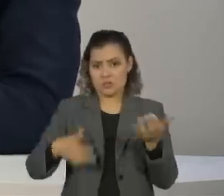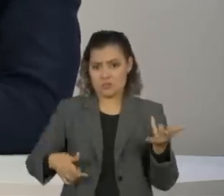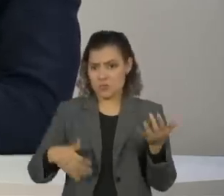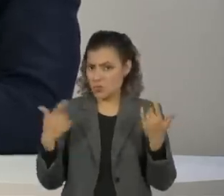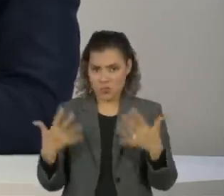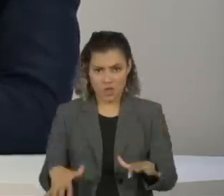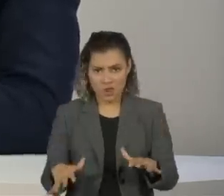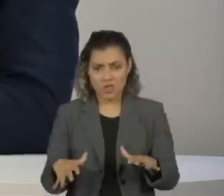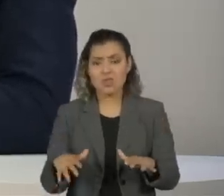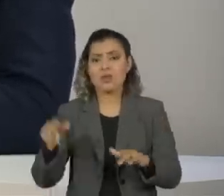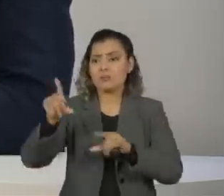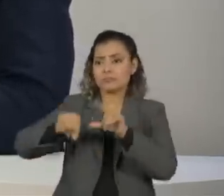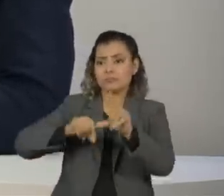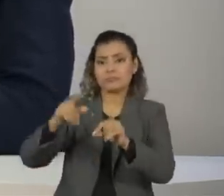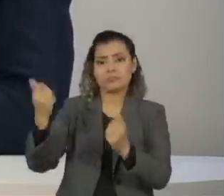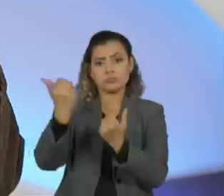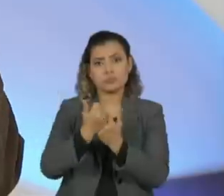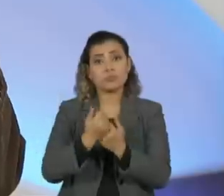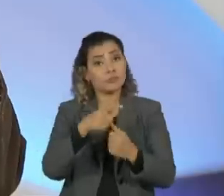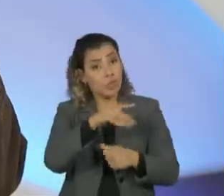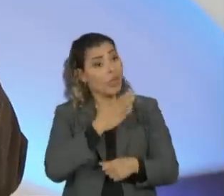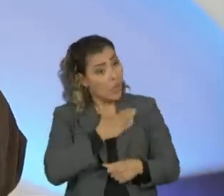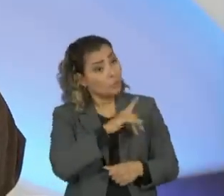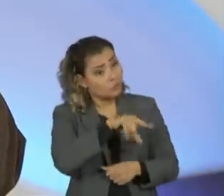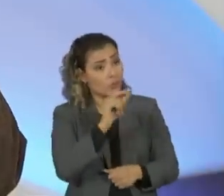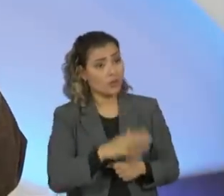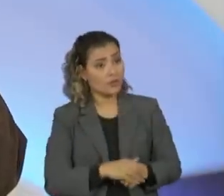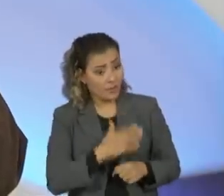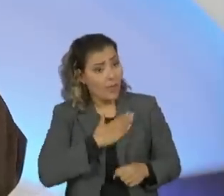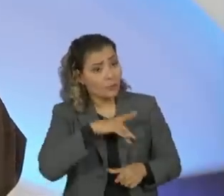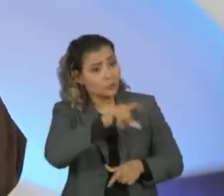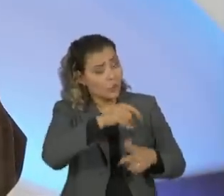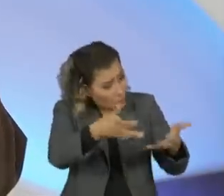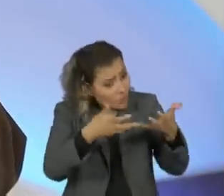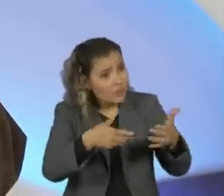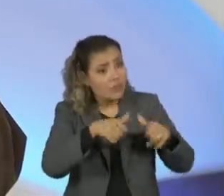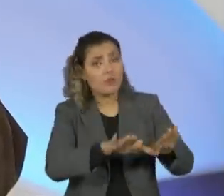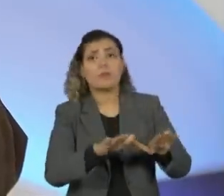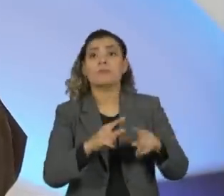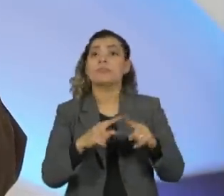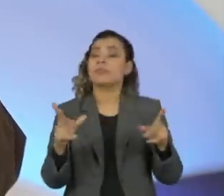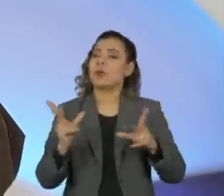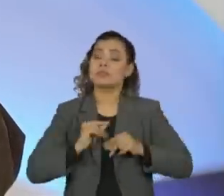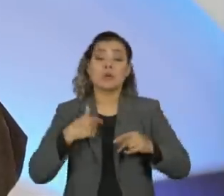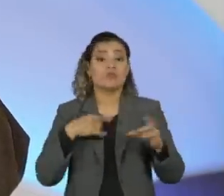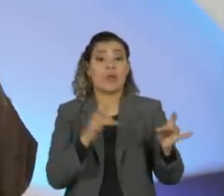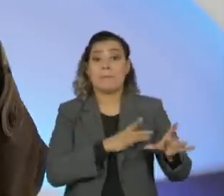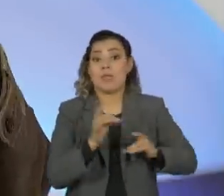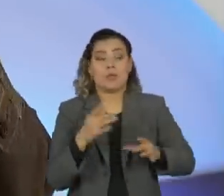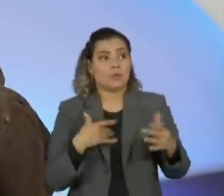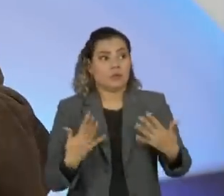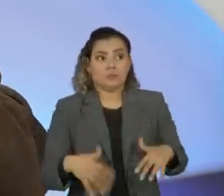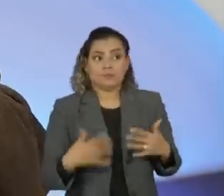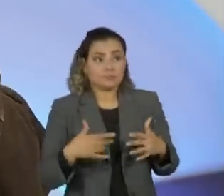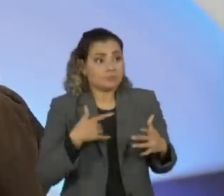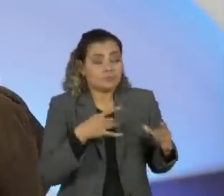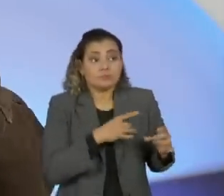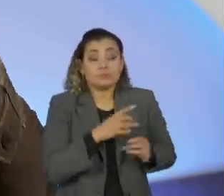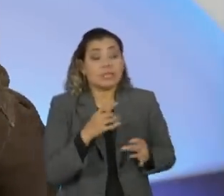sabia da escalação? Eu escolhi. Você que escolheu? Eu ia fazer no Prince, eu morri de medo de estar na... Assim, o meu maior medo era